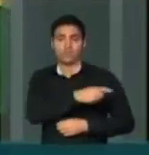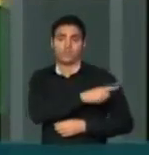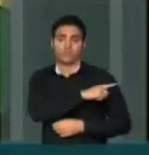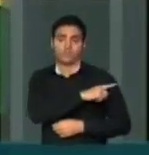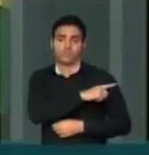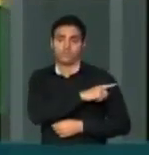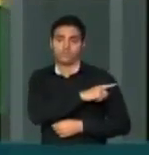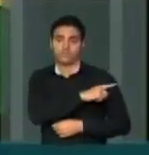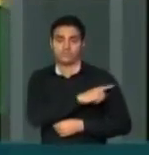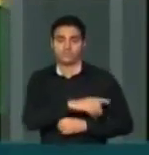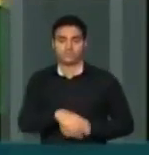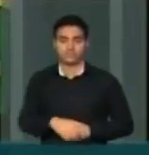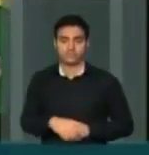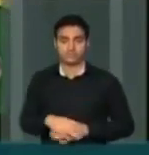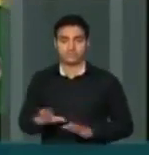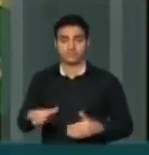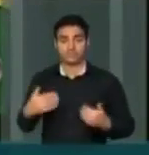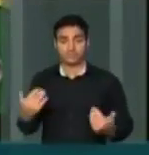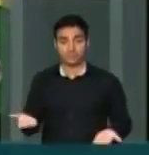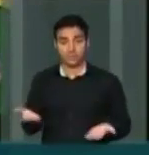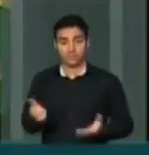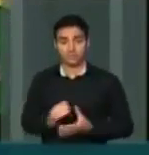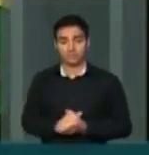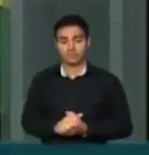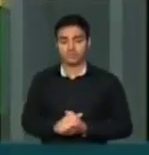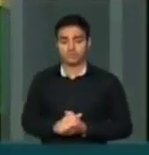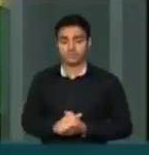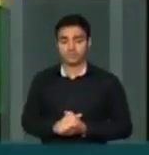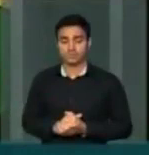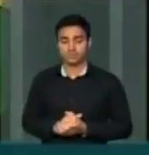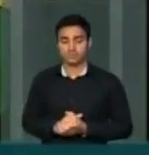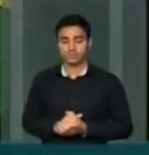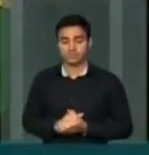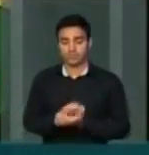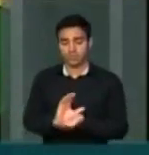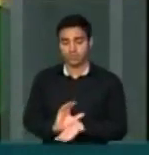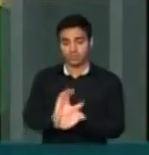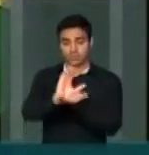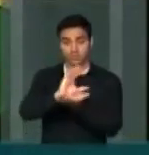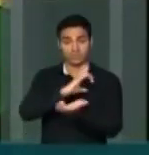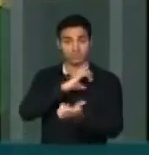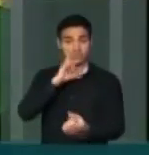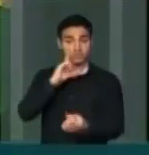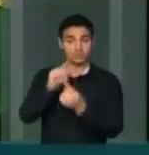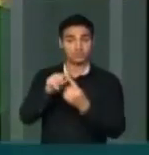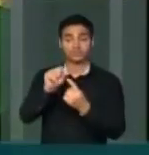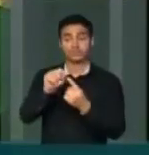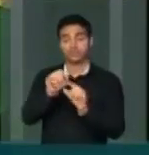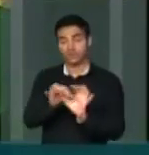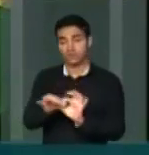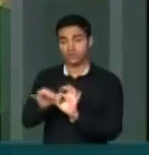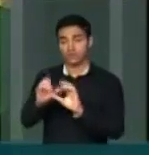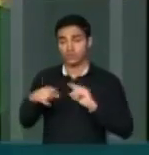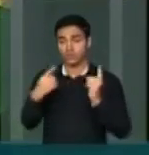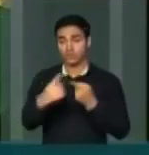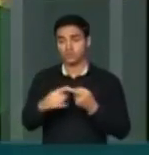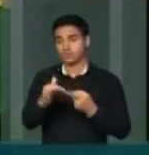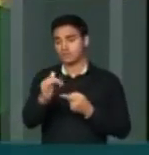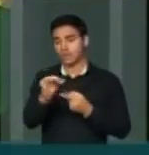Médio. Então, esse conselho, que tem por objetivo de reunir ideias,